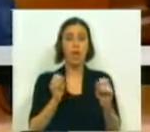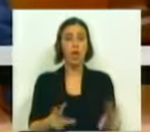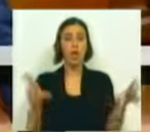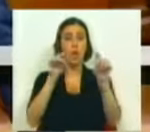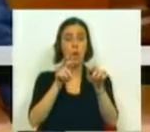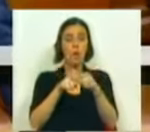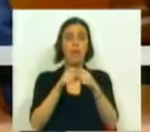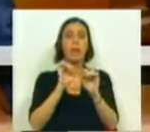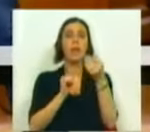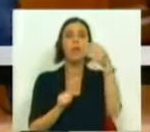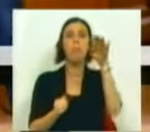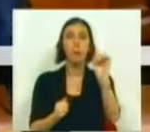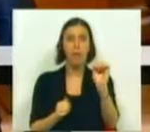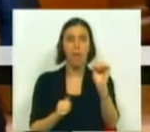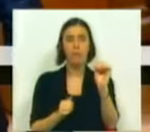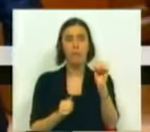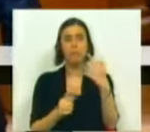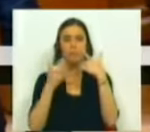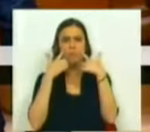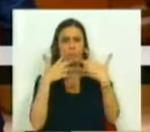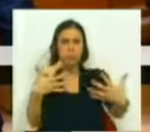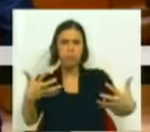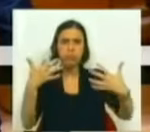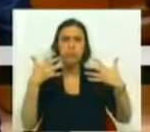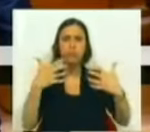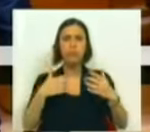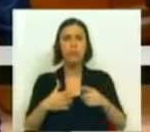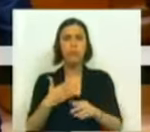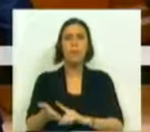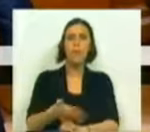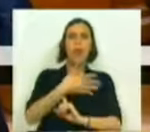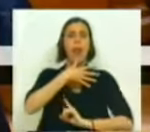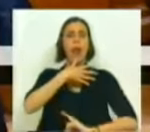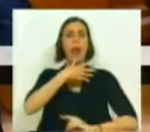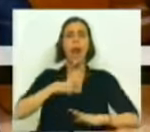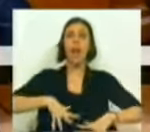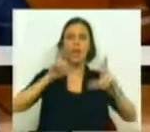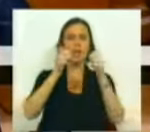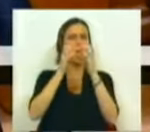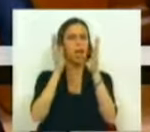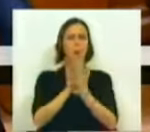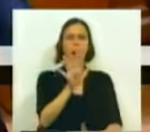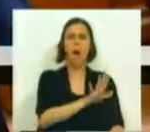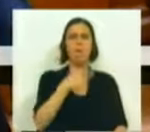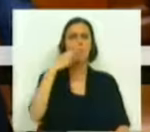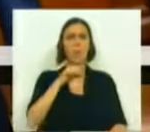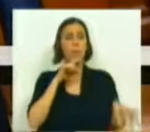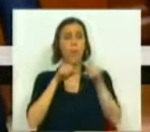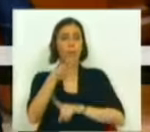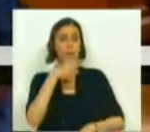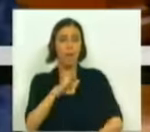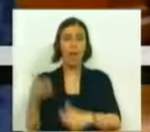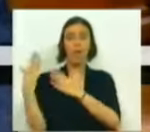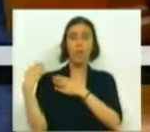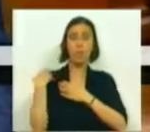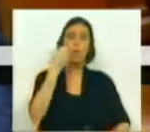novo Partido Socialista, a cenar fervorosamente com a bandeira do crescimento, em todas as frentes. Deputados e